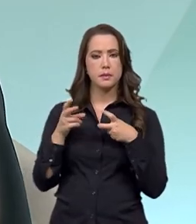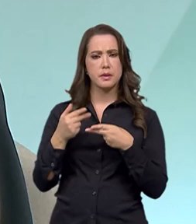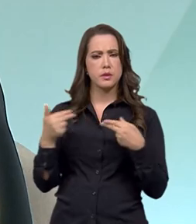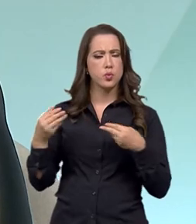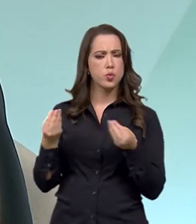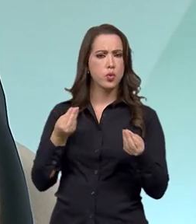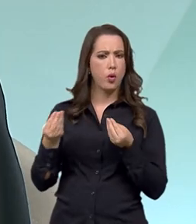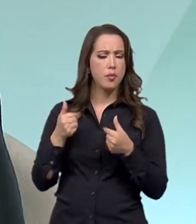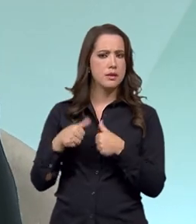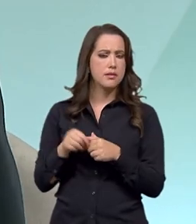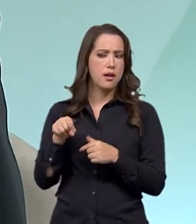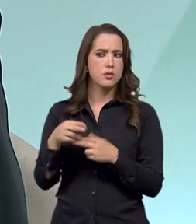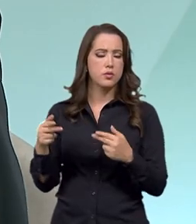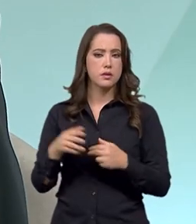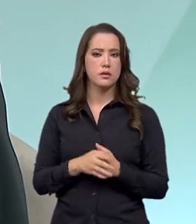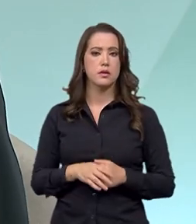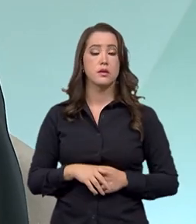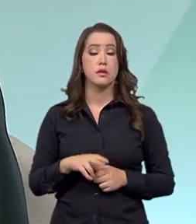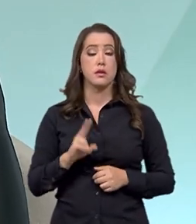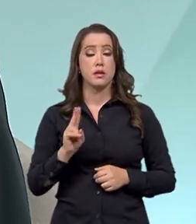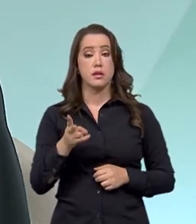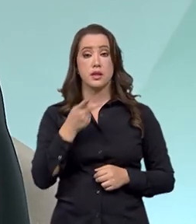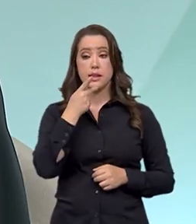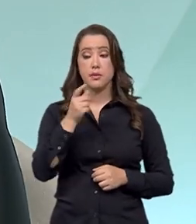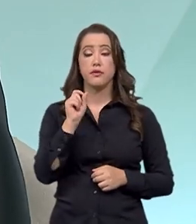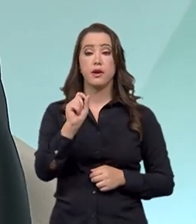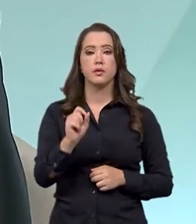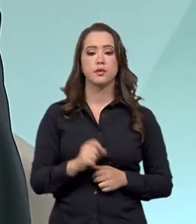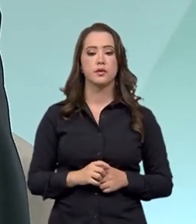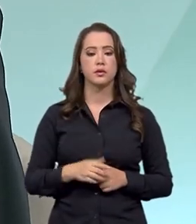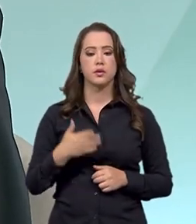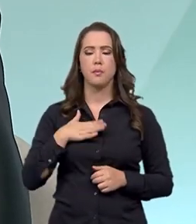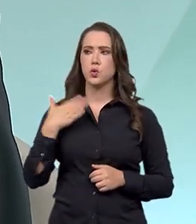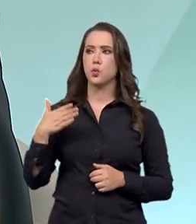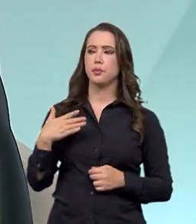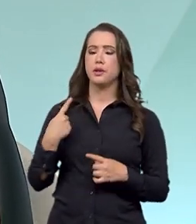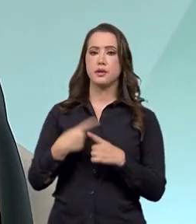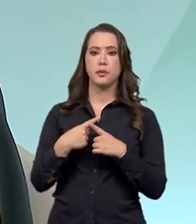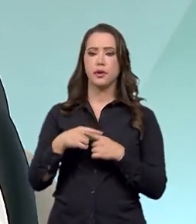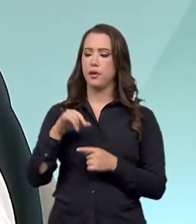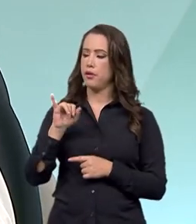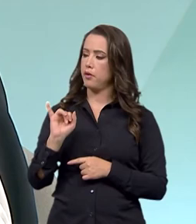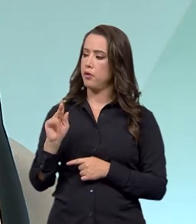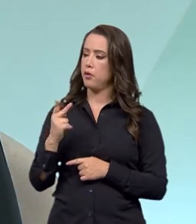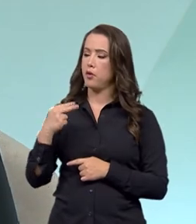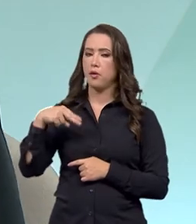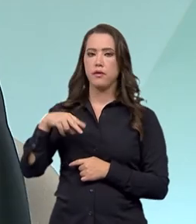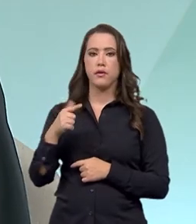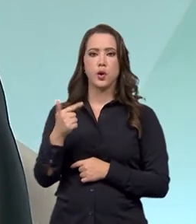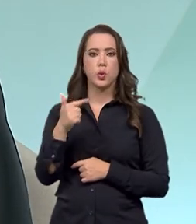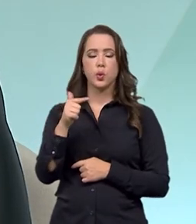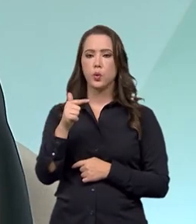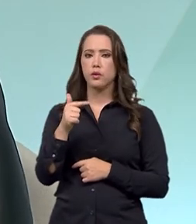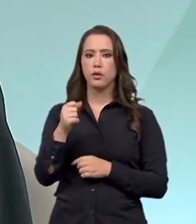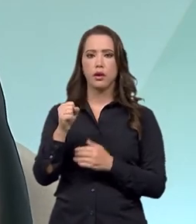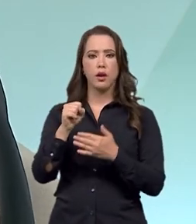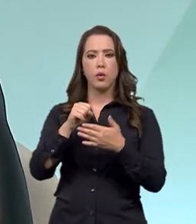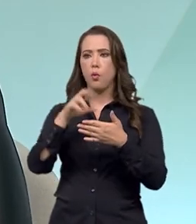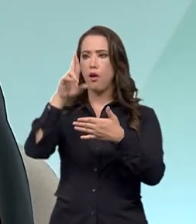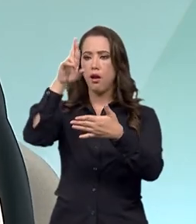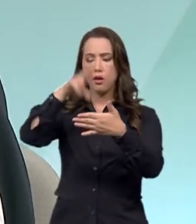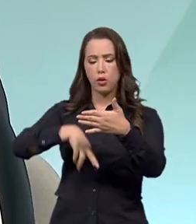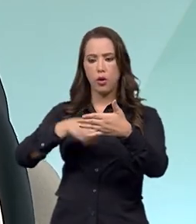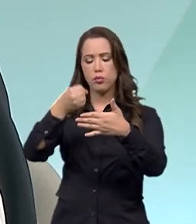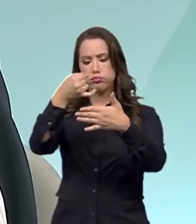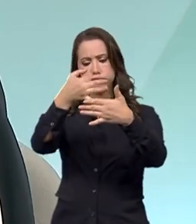bens, né? Eu falo muito assim, quando assim que assumimos o IFAM, me surpreendeu muito o IFAM não ter o inventário desses bens, né? Para